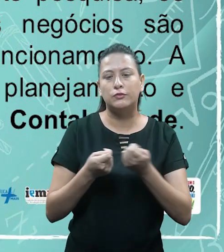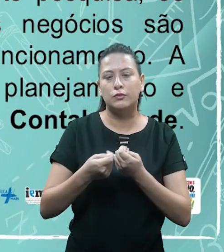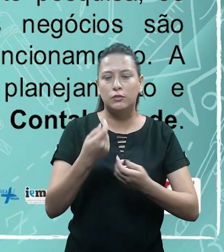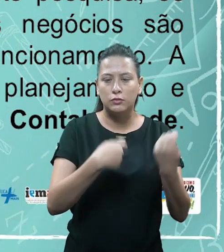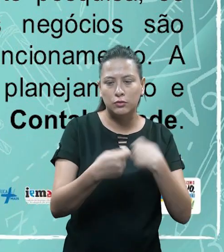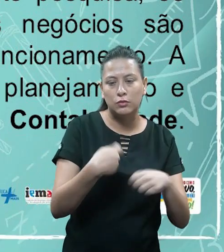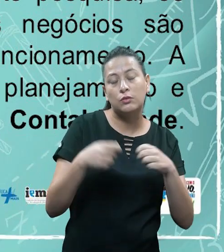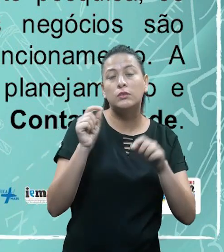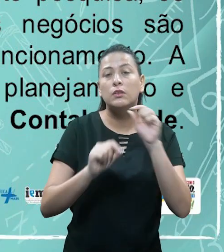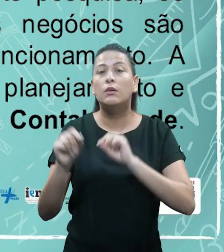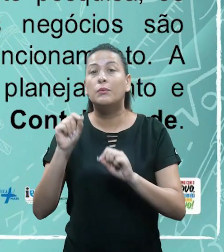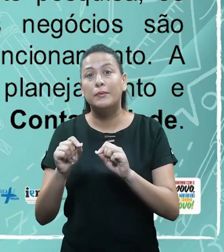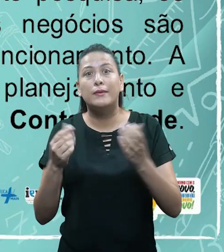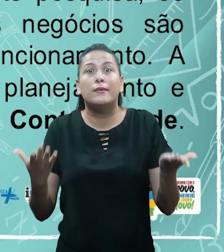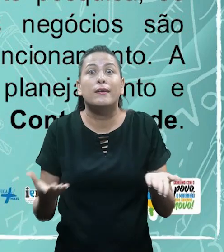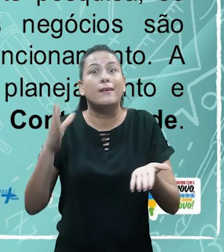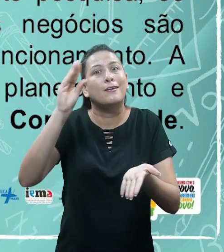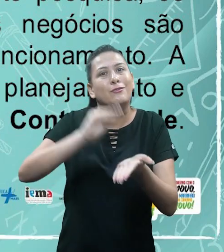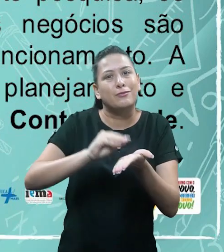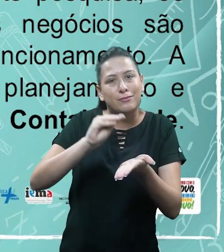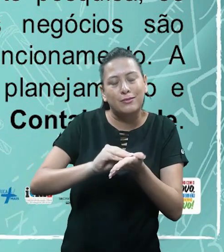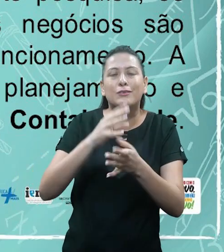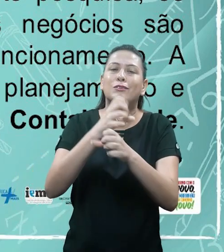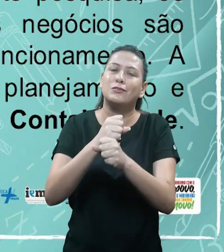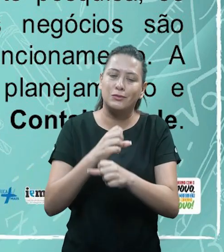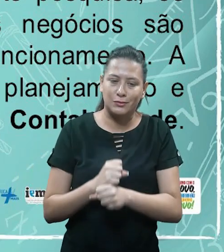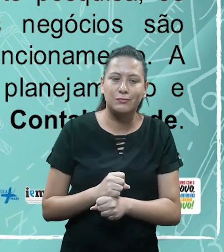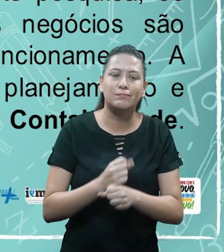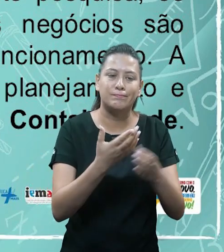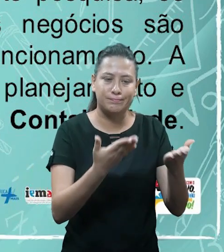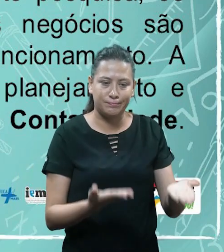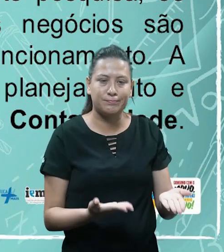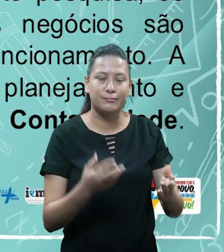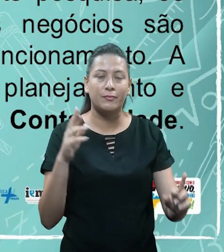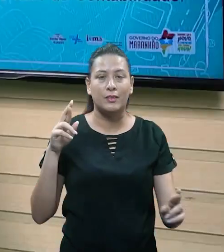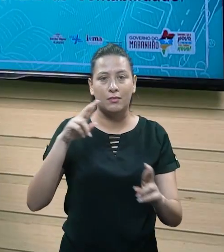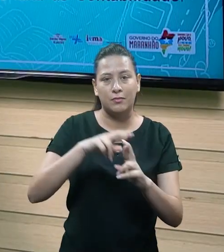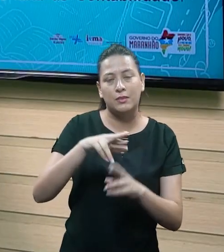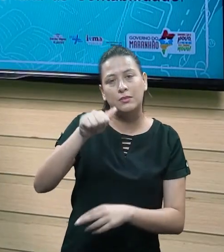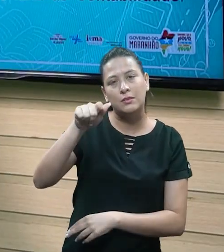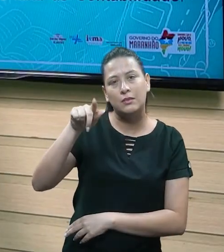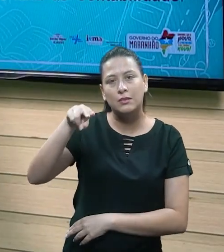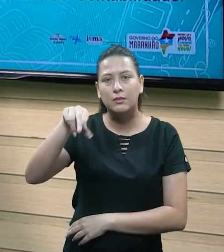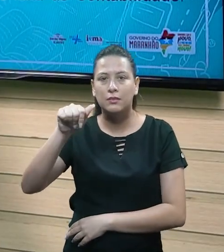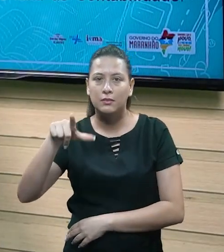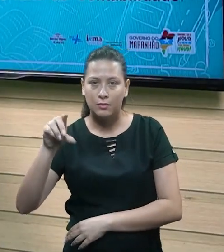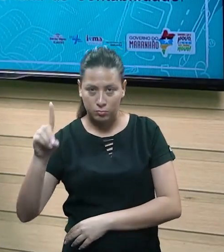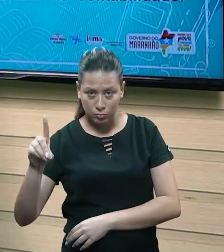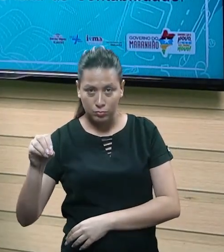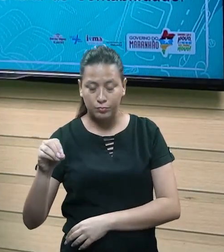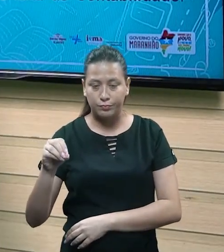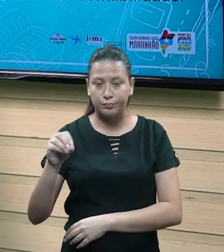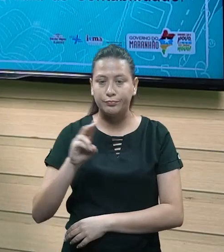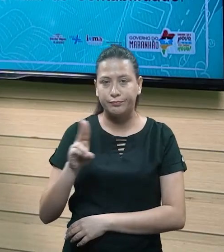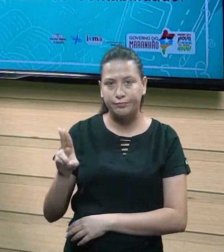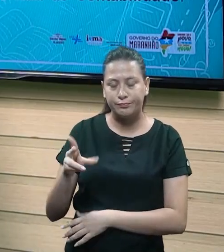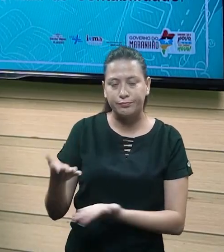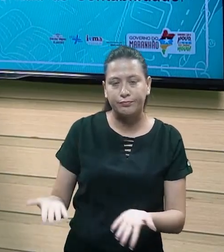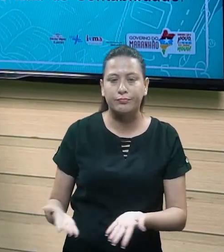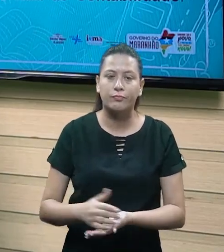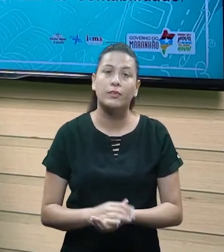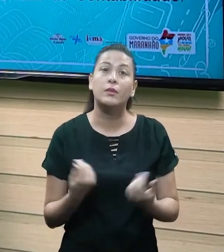contabilidade, tá, gente? Um dado levantado à fonte, Agnaldo Silva, ok? Então, é muito importante ter essa contabilidade em qualquer